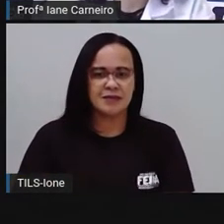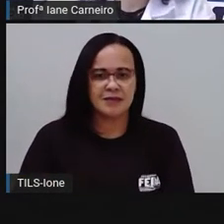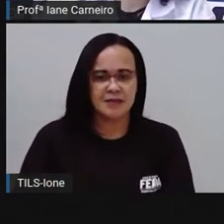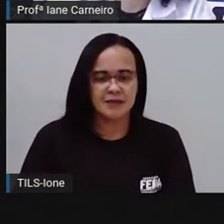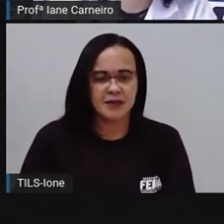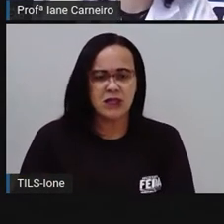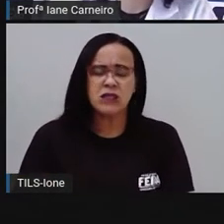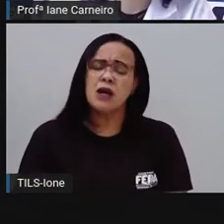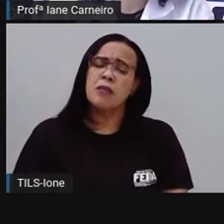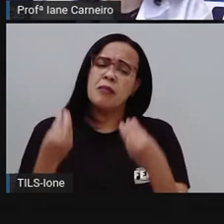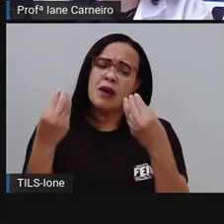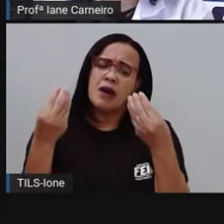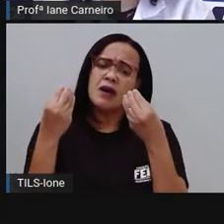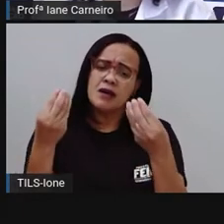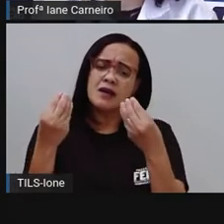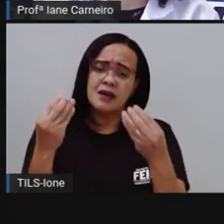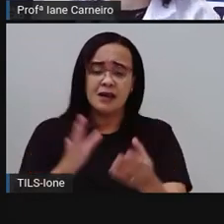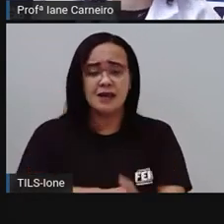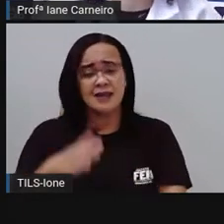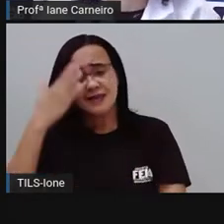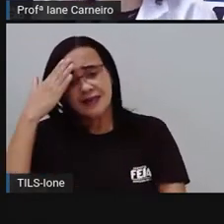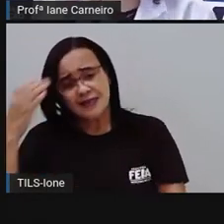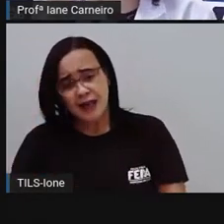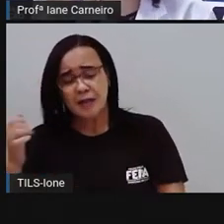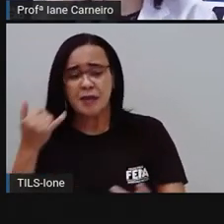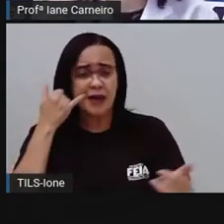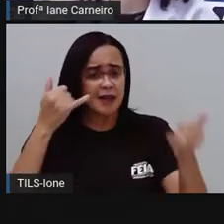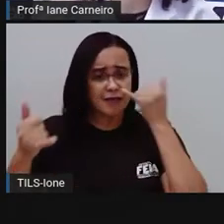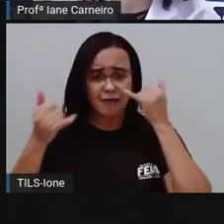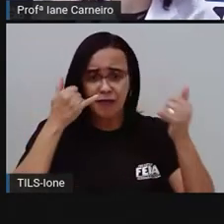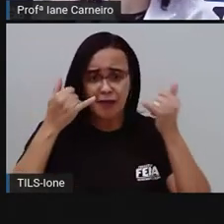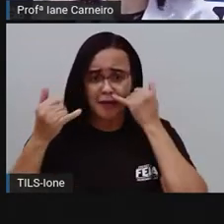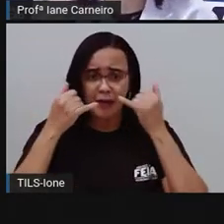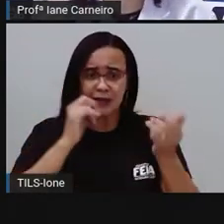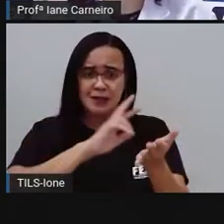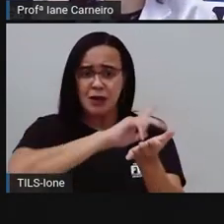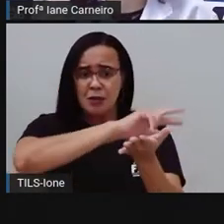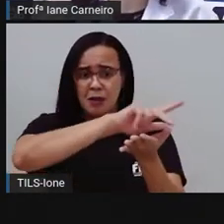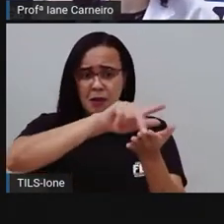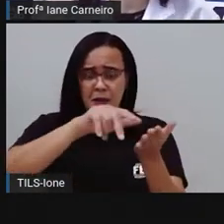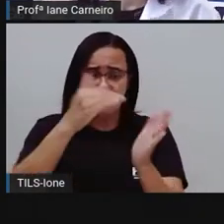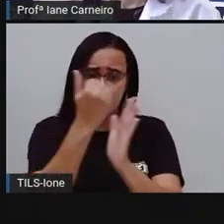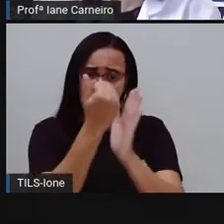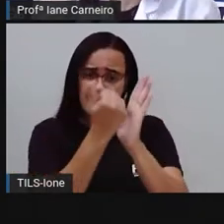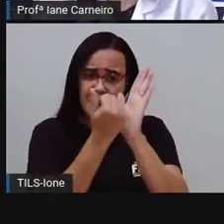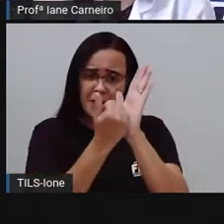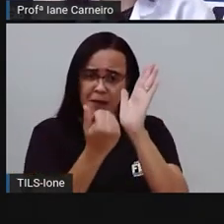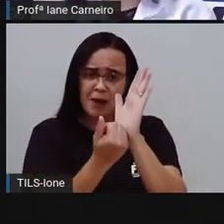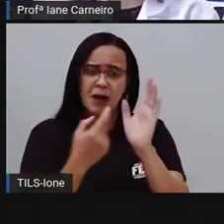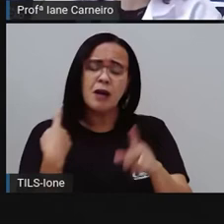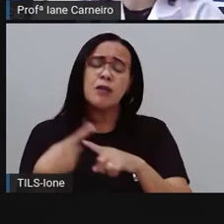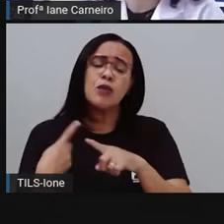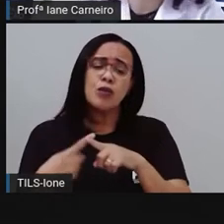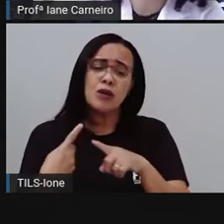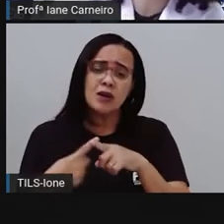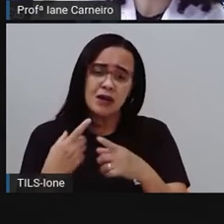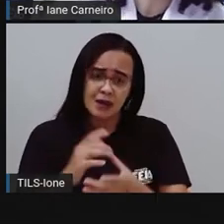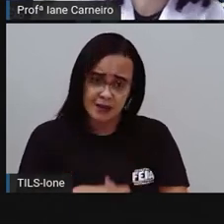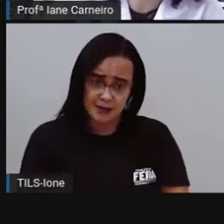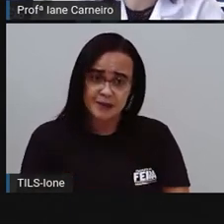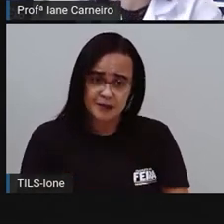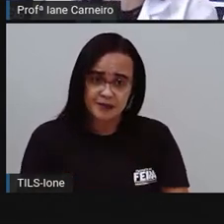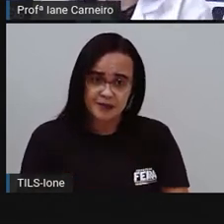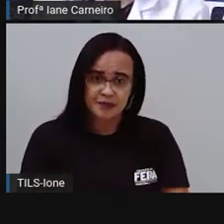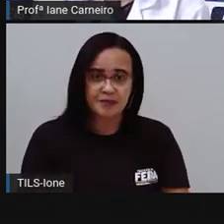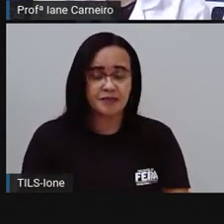utilidade de saber o endereço? Então, é muito importante, porque a Pro trouxe aqui esse exemplo bem prático, né? Imagine que a Pro tem uma amiga,